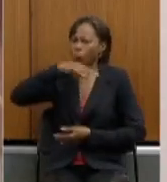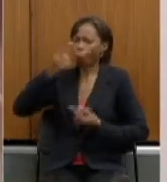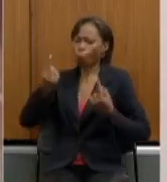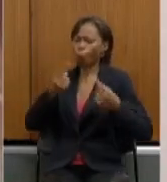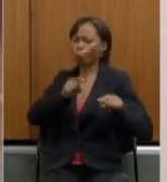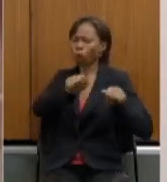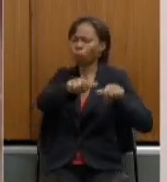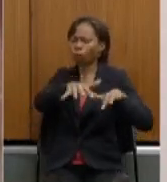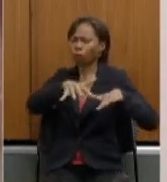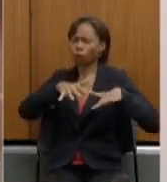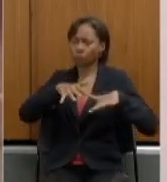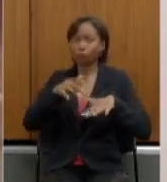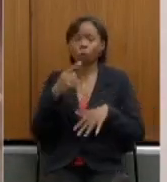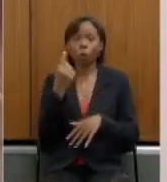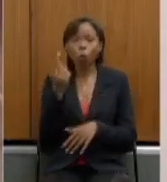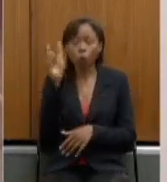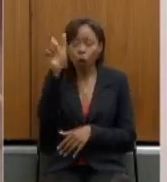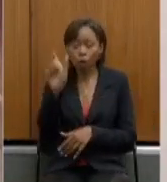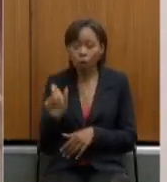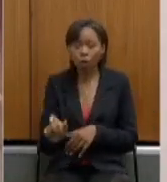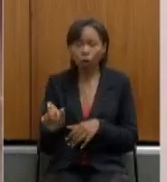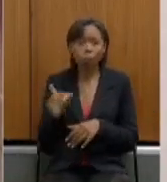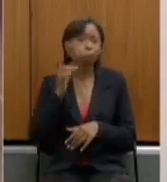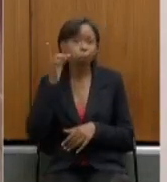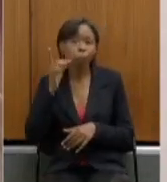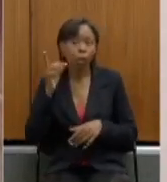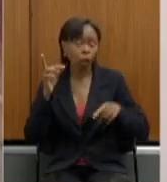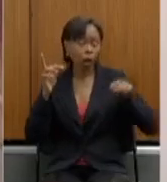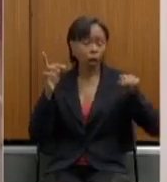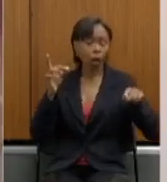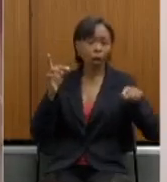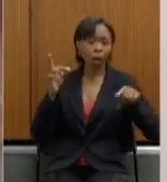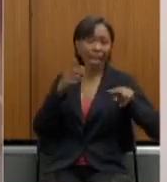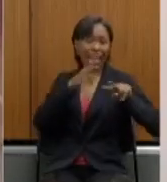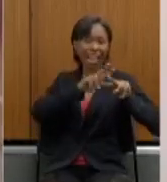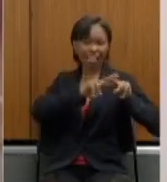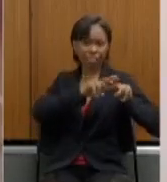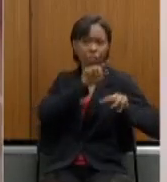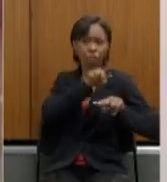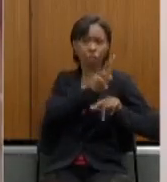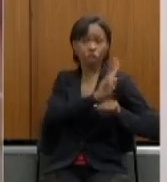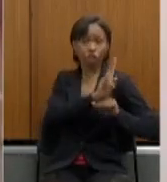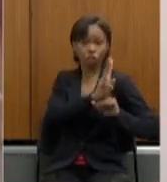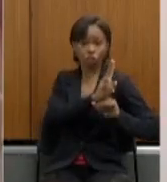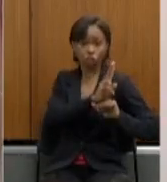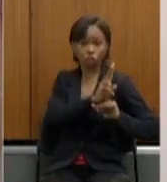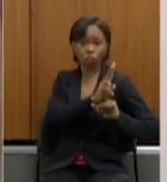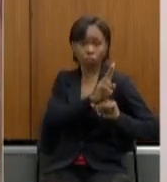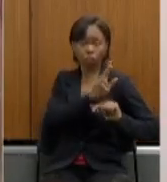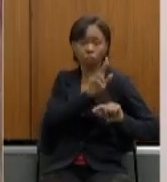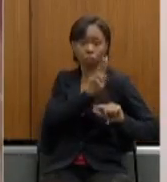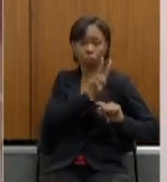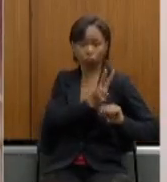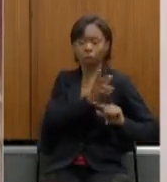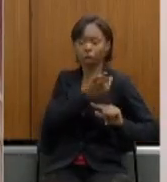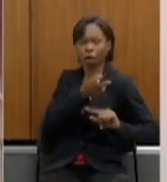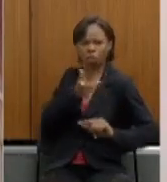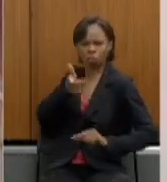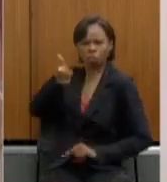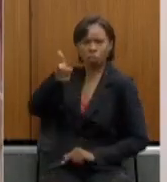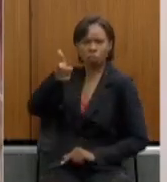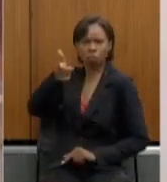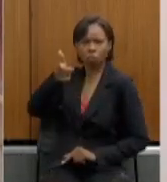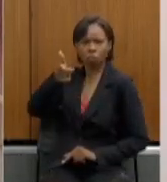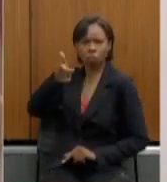onde um deputado foi ameaçado com a arma se suspendeu toda a sessão aí veio a tropa de choque e